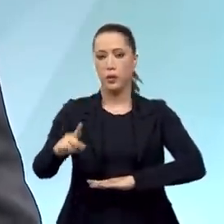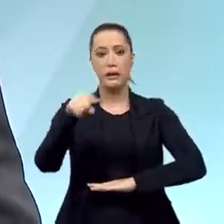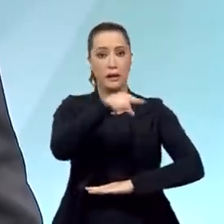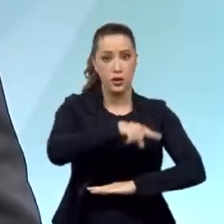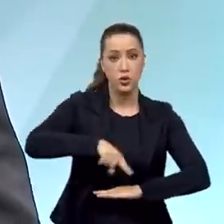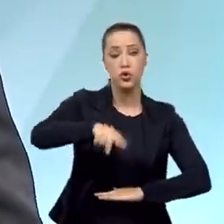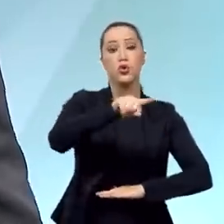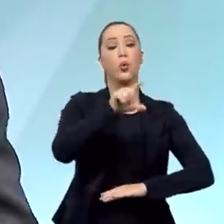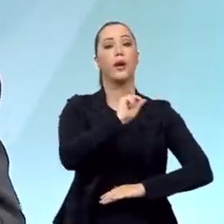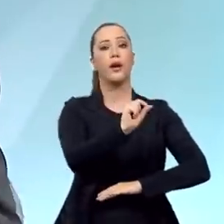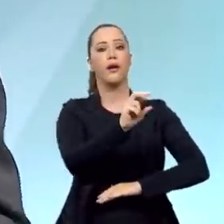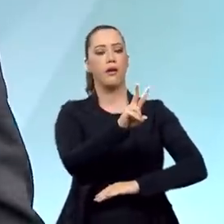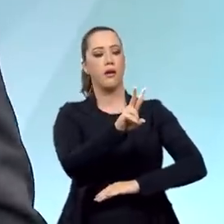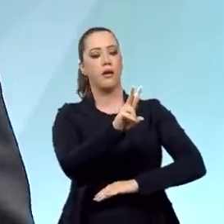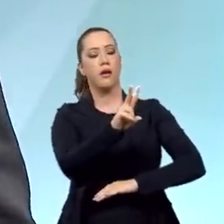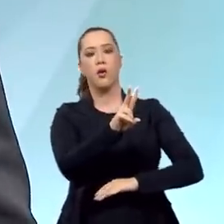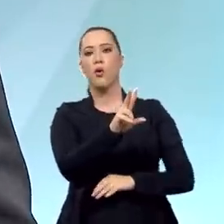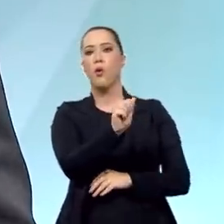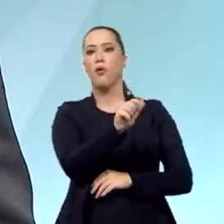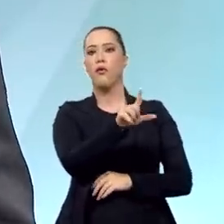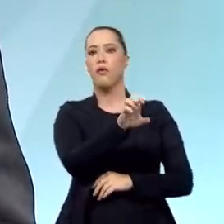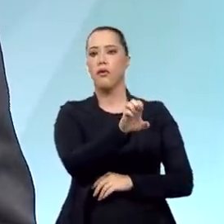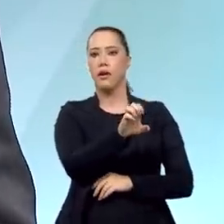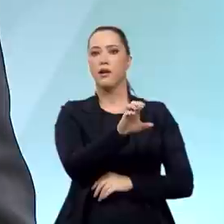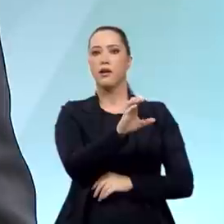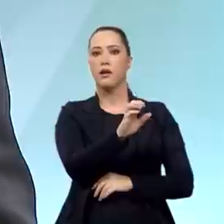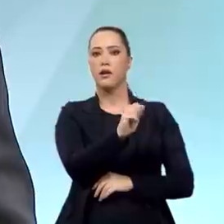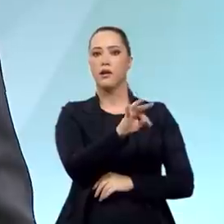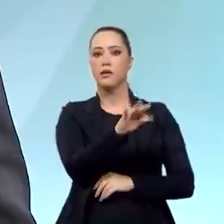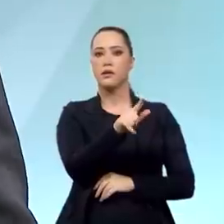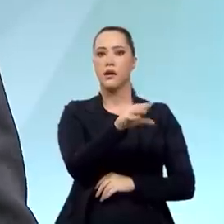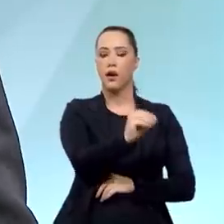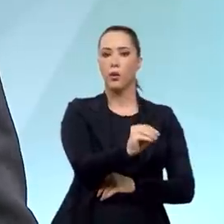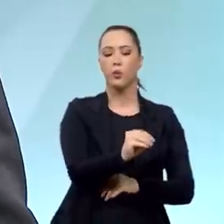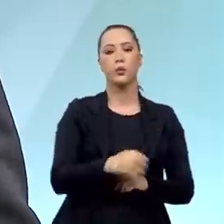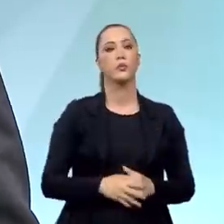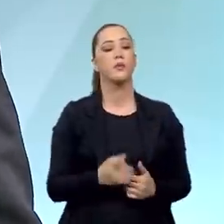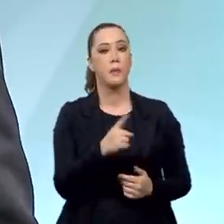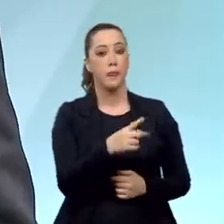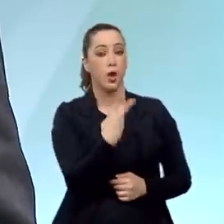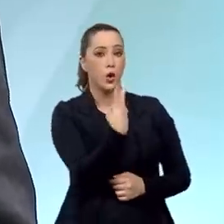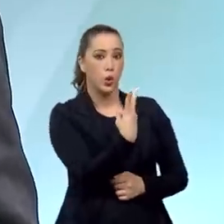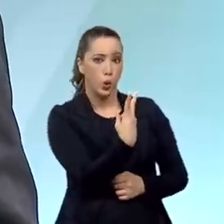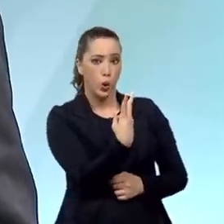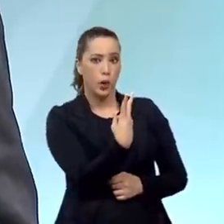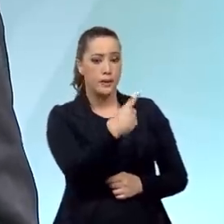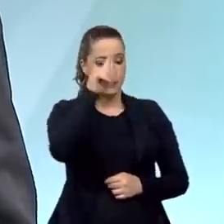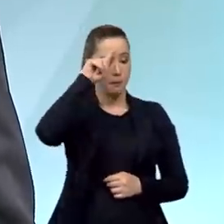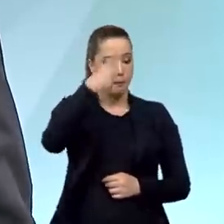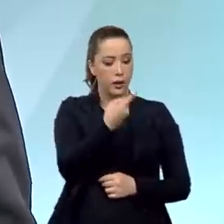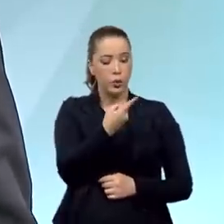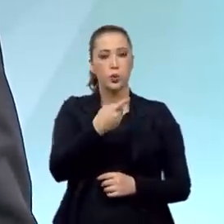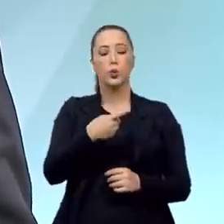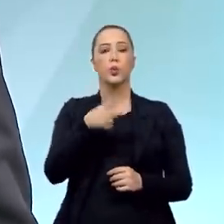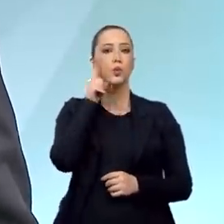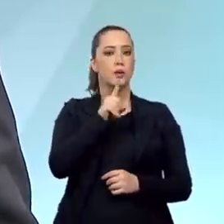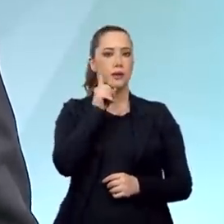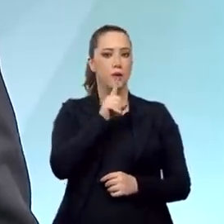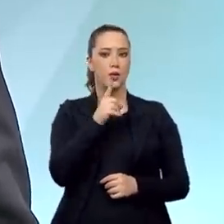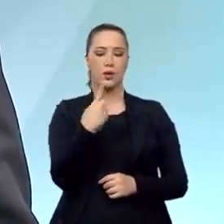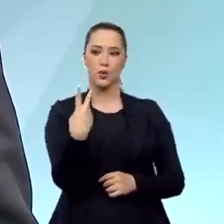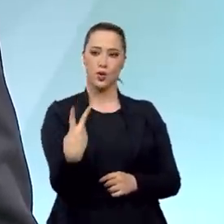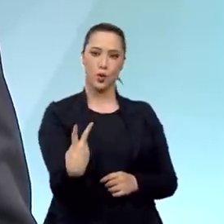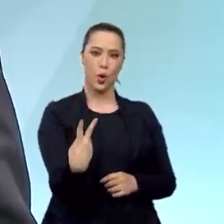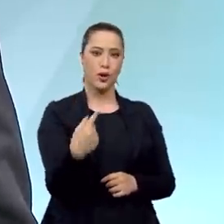dos quatro ataques, que foi citado até pelo Coronel Nestor, dois foram sob comando americano e dois sob comando da